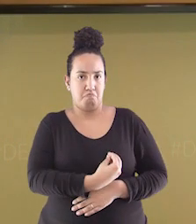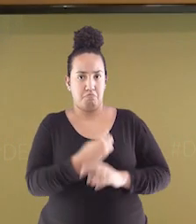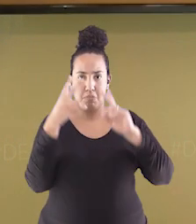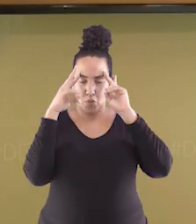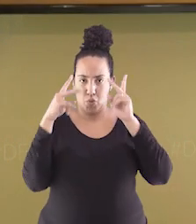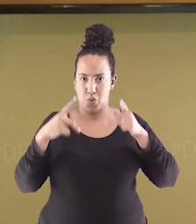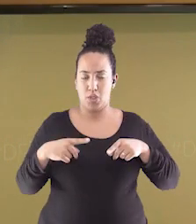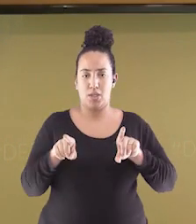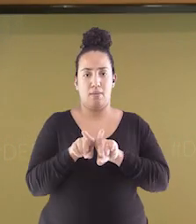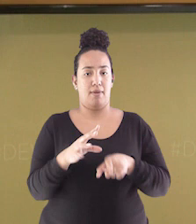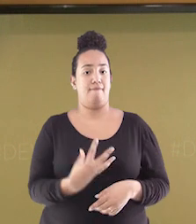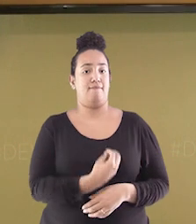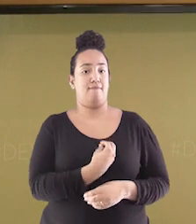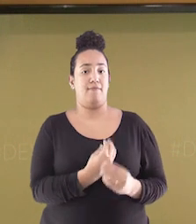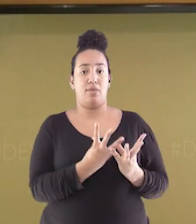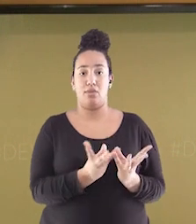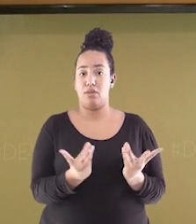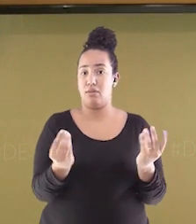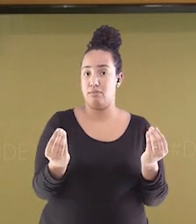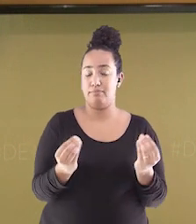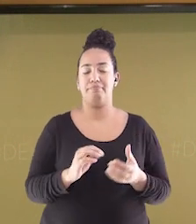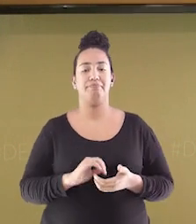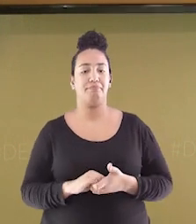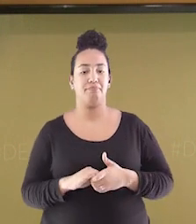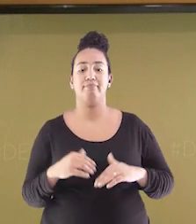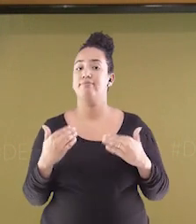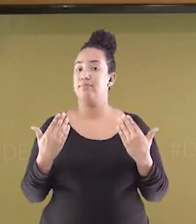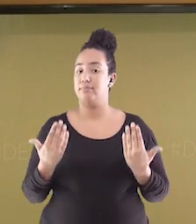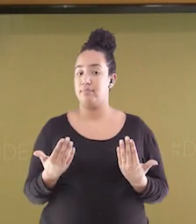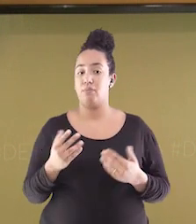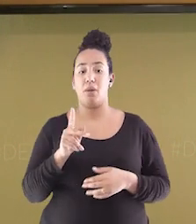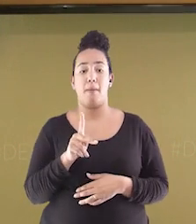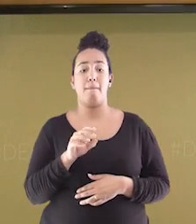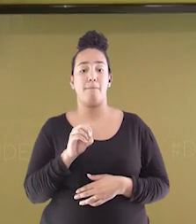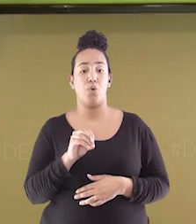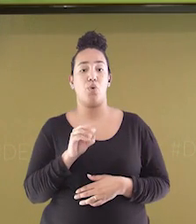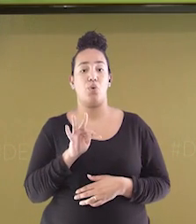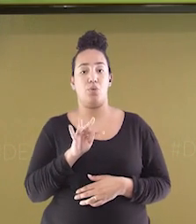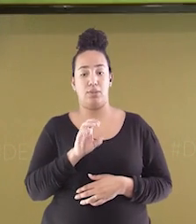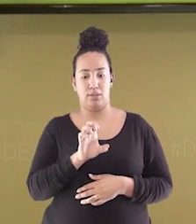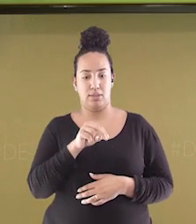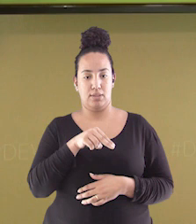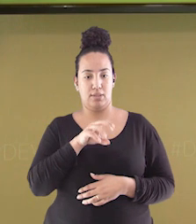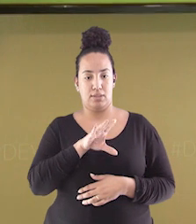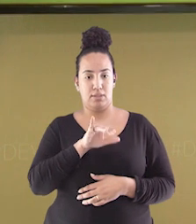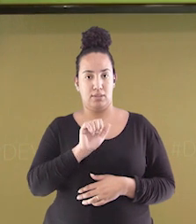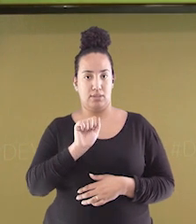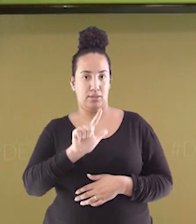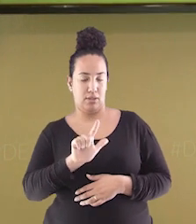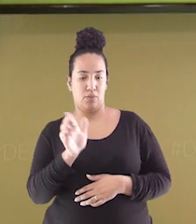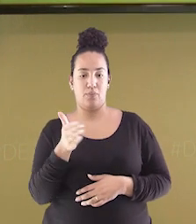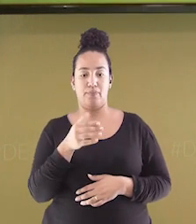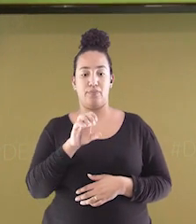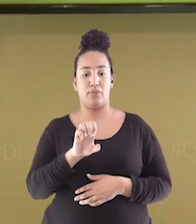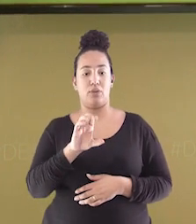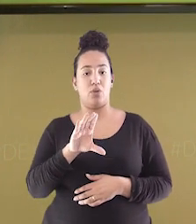sobrevivência e a qualidade de vida. Logo, potencial econômico é o que,